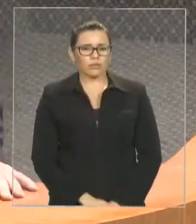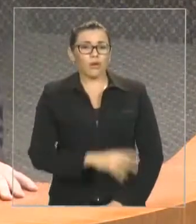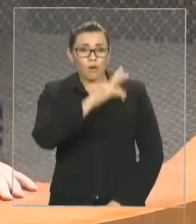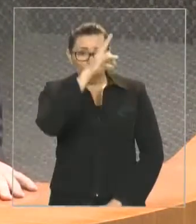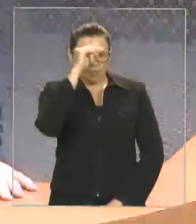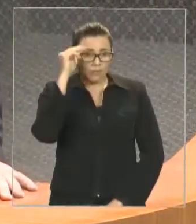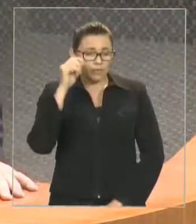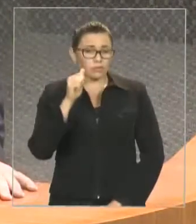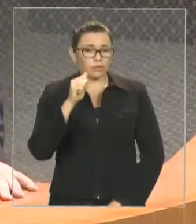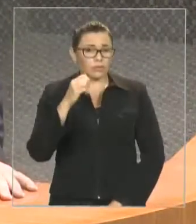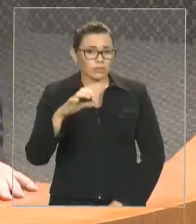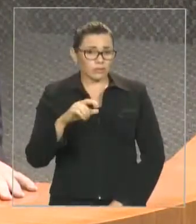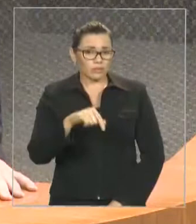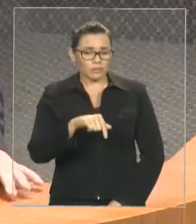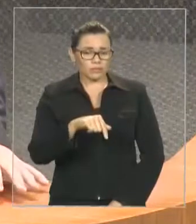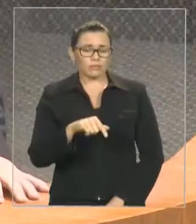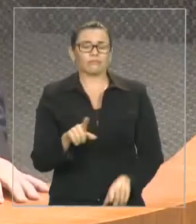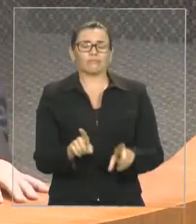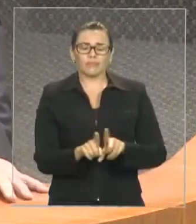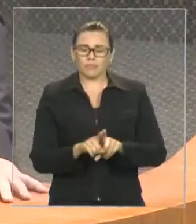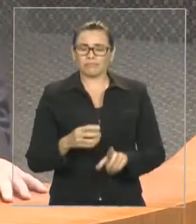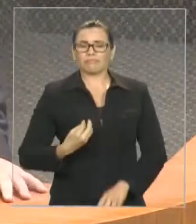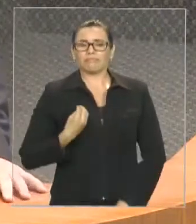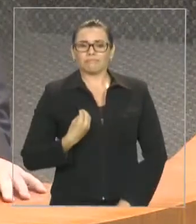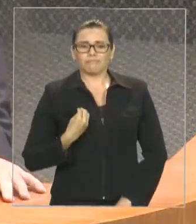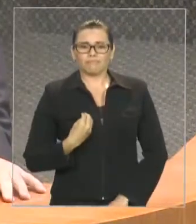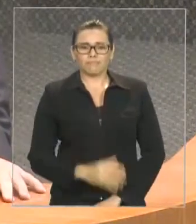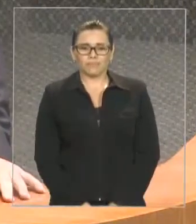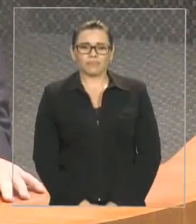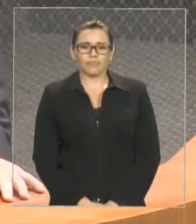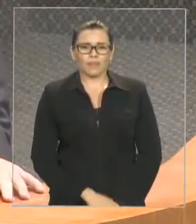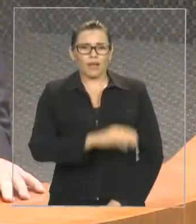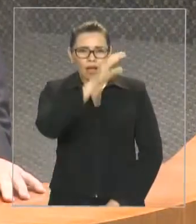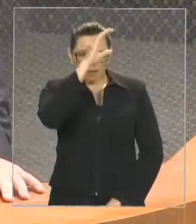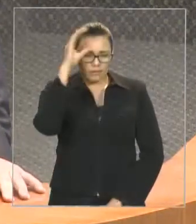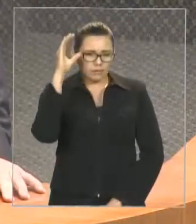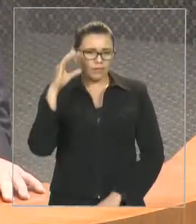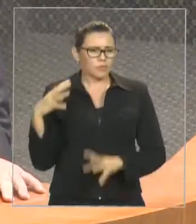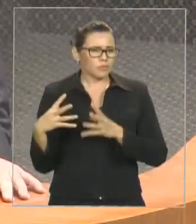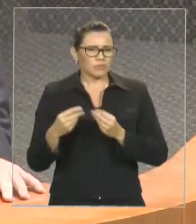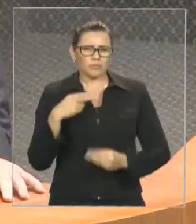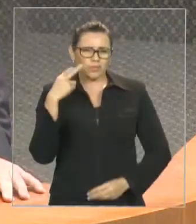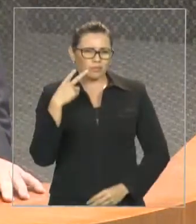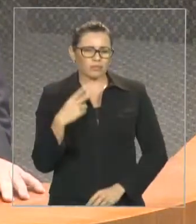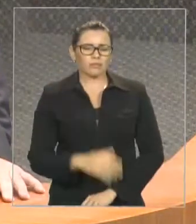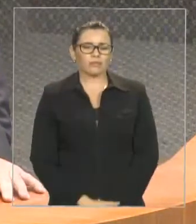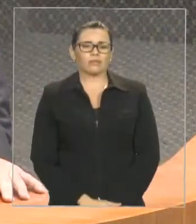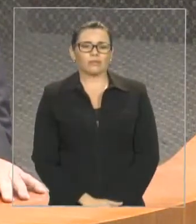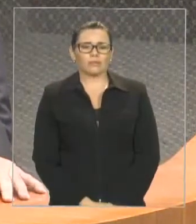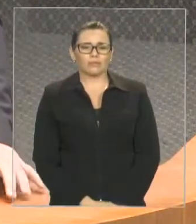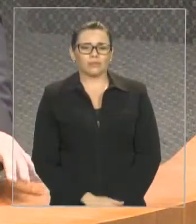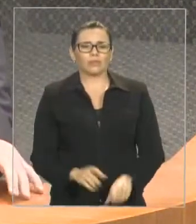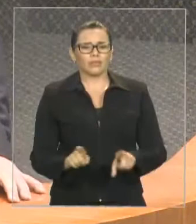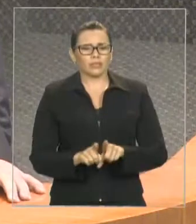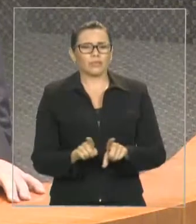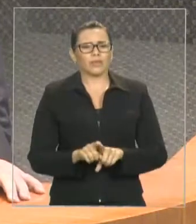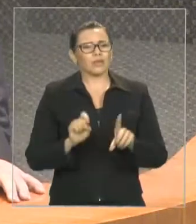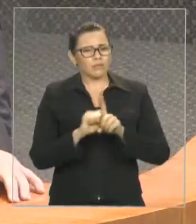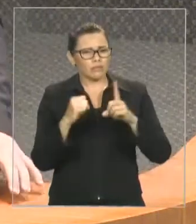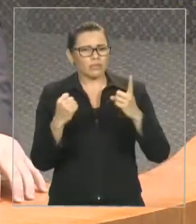municipal, Juscelino Oliveira, com a participação da Câmara Municipal, com a participação da sociedade civil organizada,